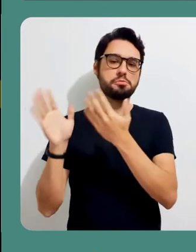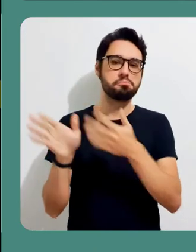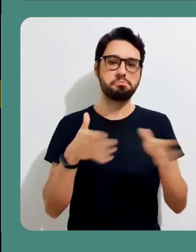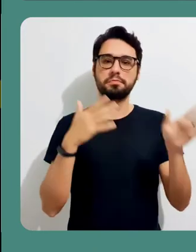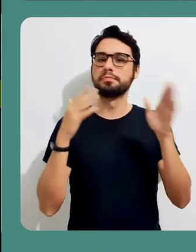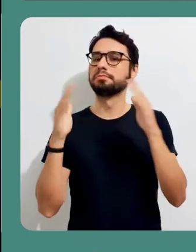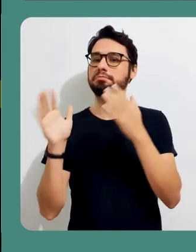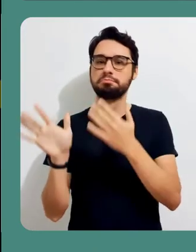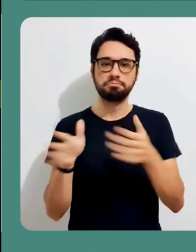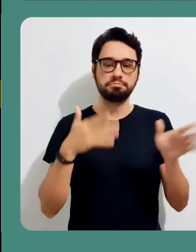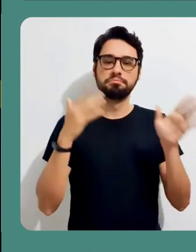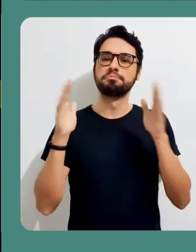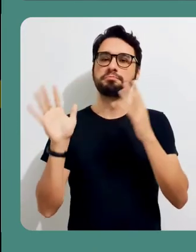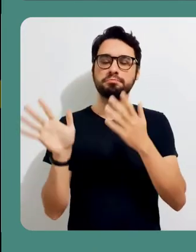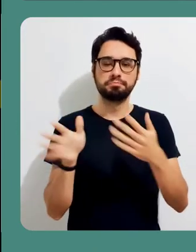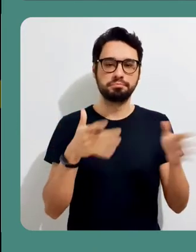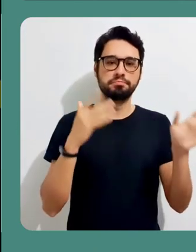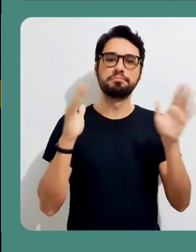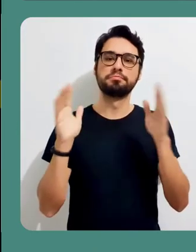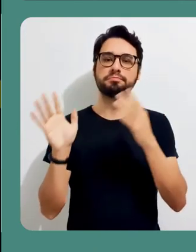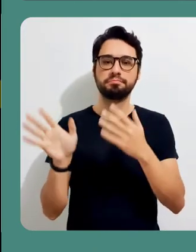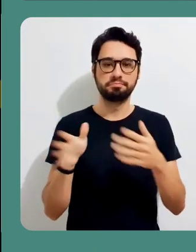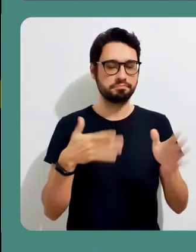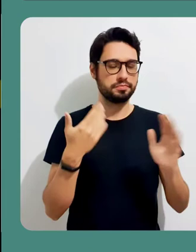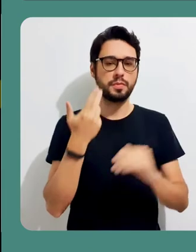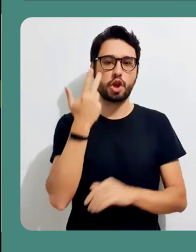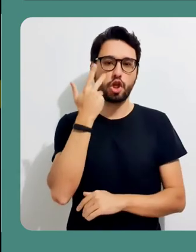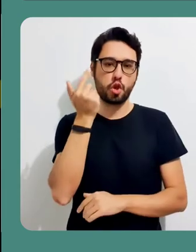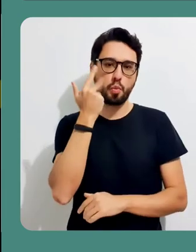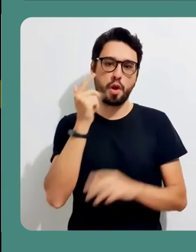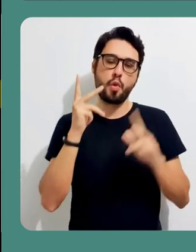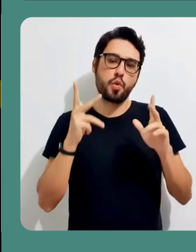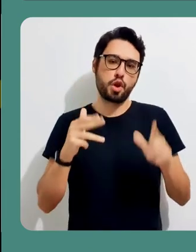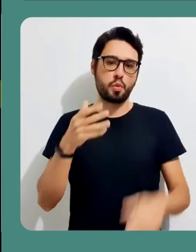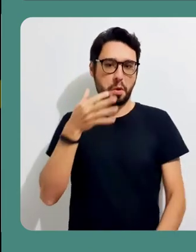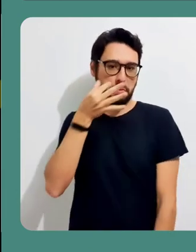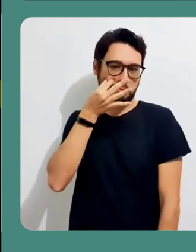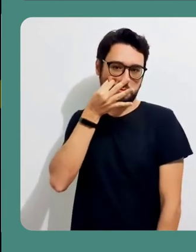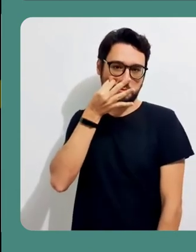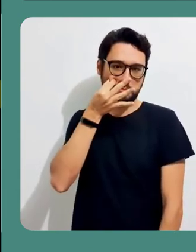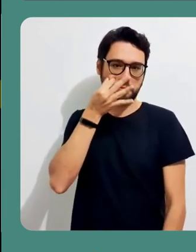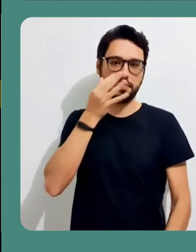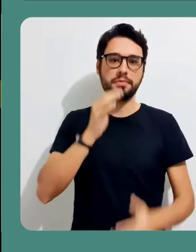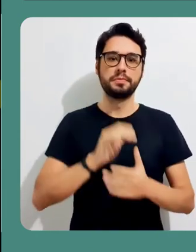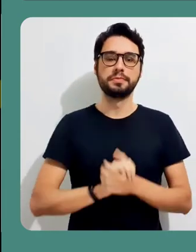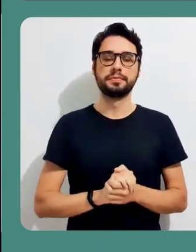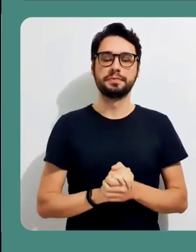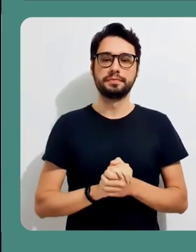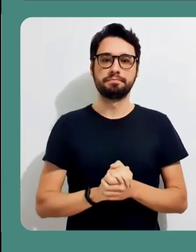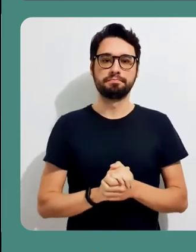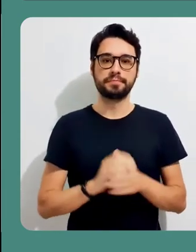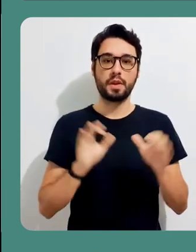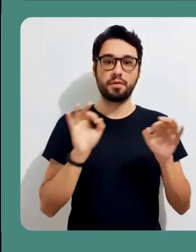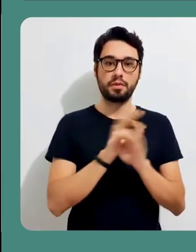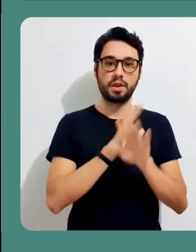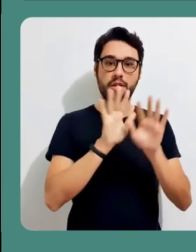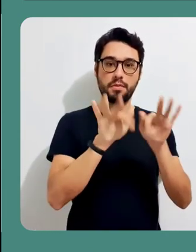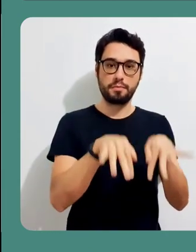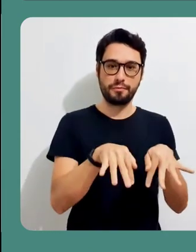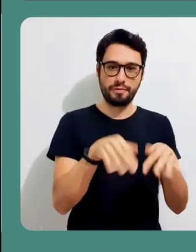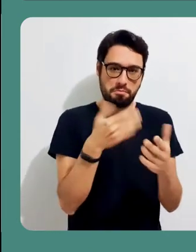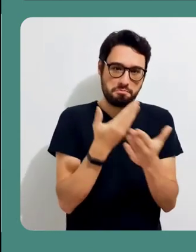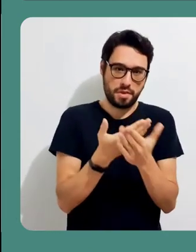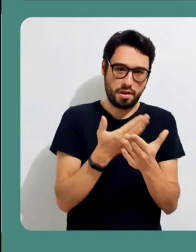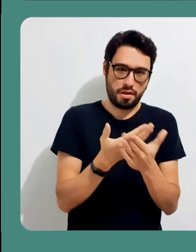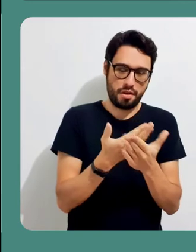inicializada. Eu posso começar a passar pelos diferentes slides, fazer toda a minha apresentação da minha aula exatamente como eu